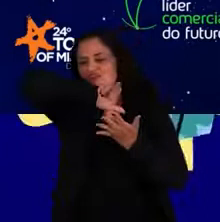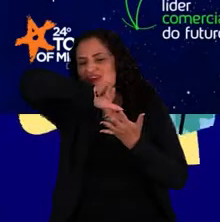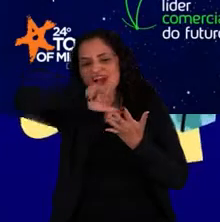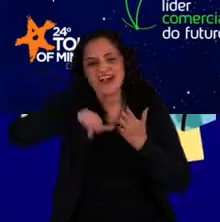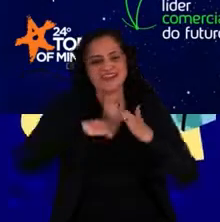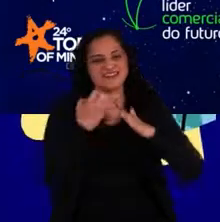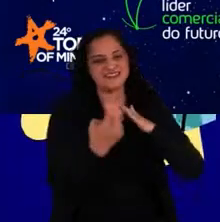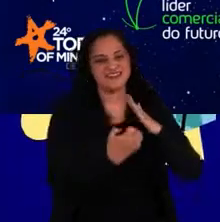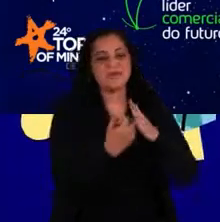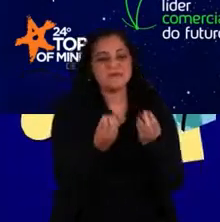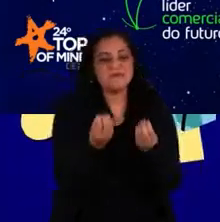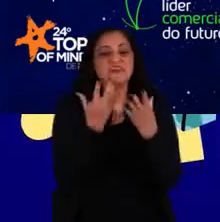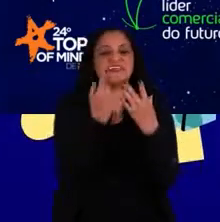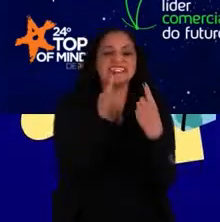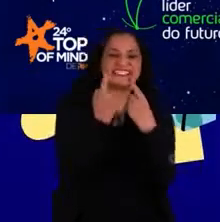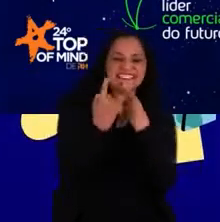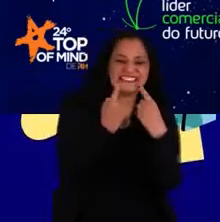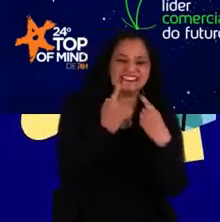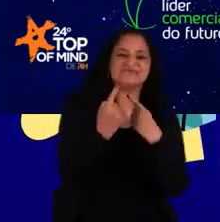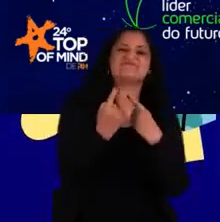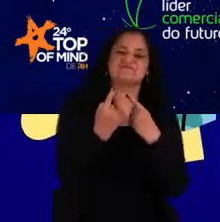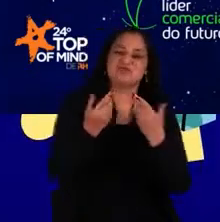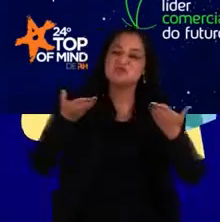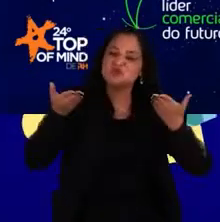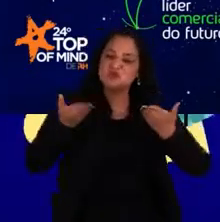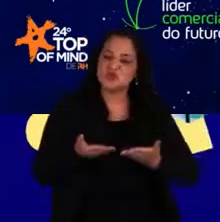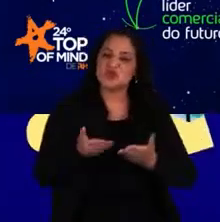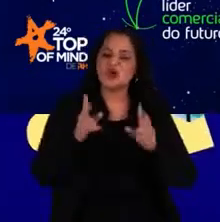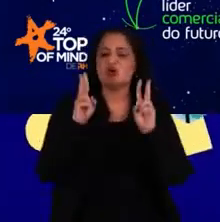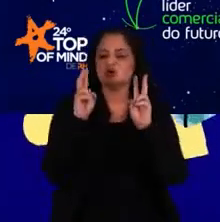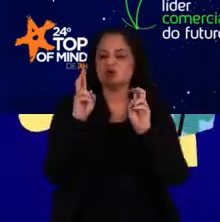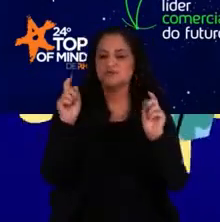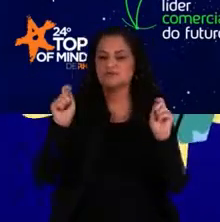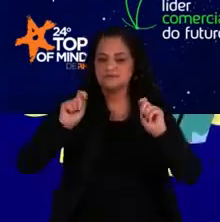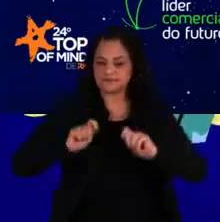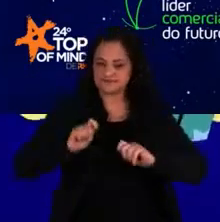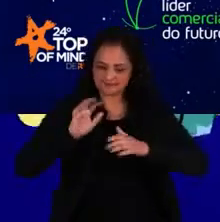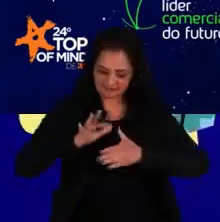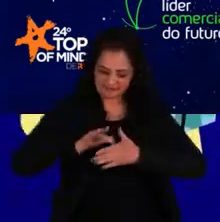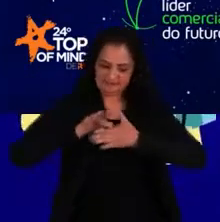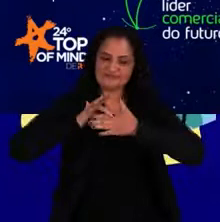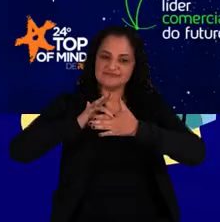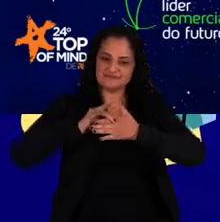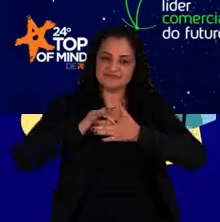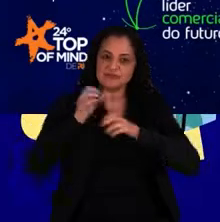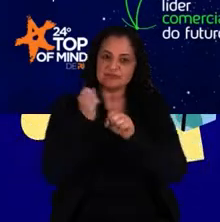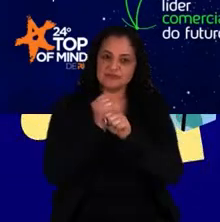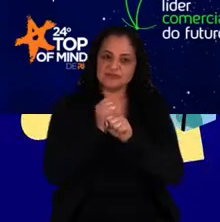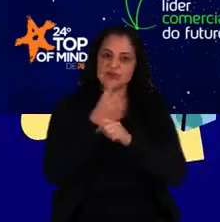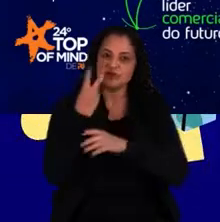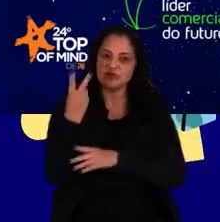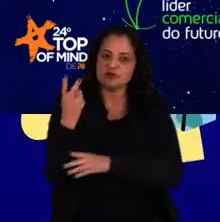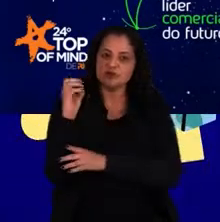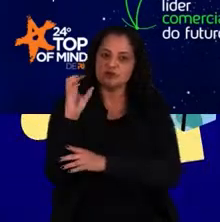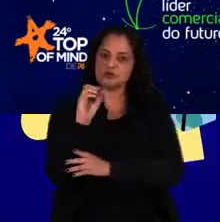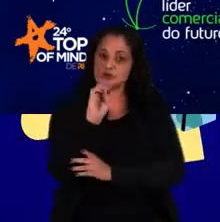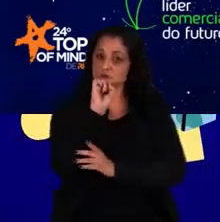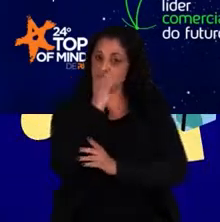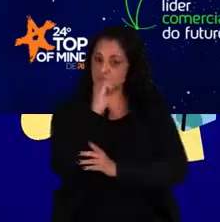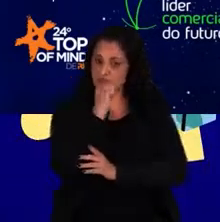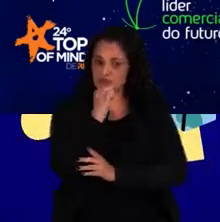pra fazer discussões atuais sobre competências dessa liderança. Em 2008, fomos